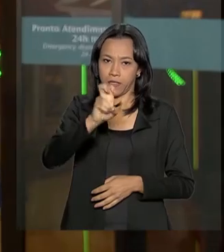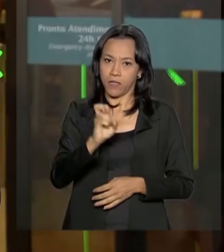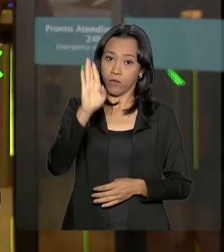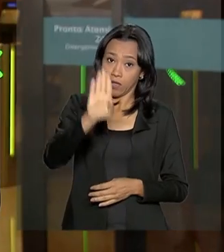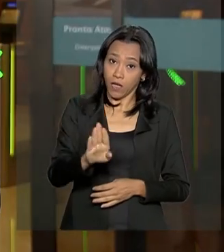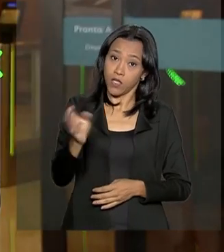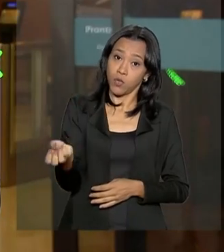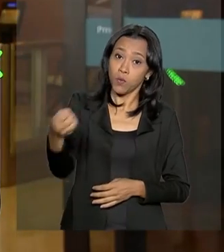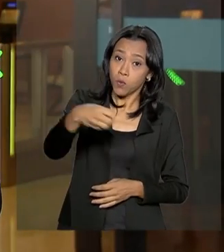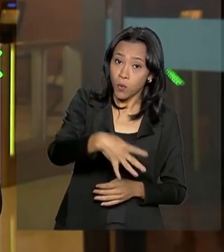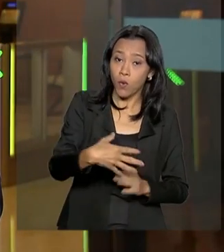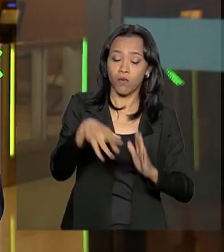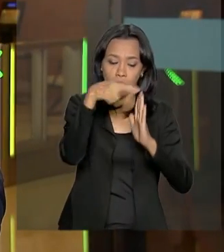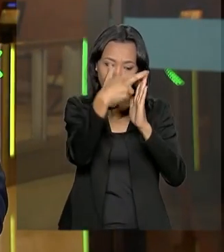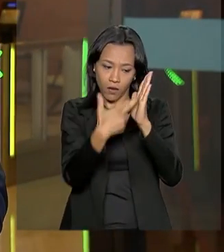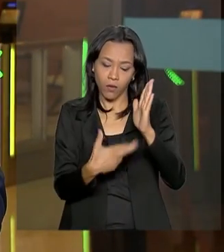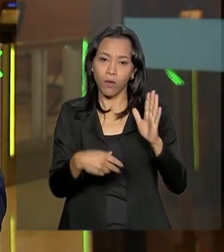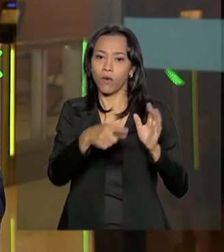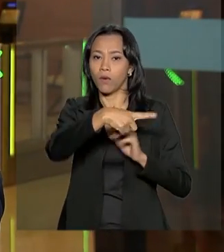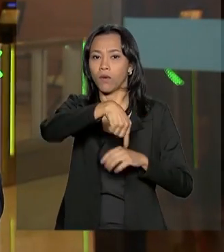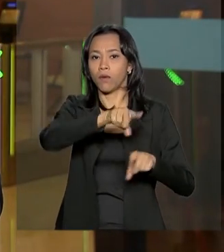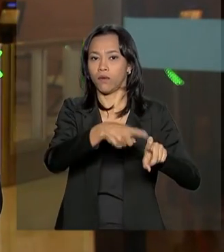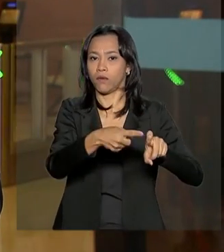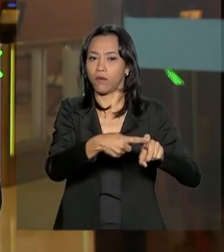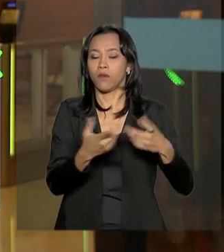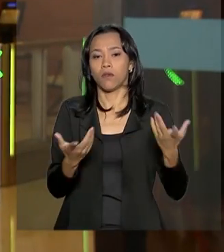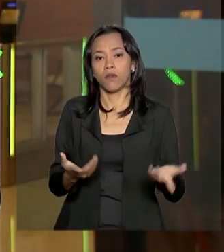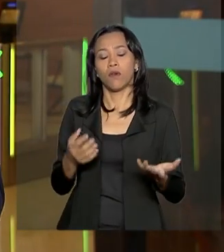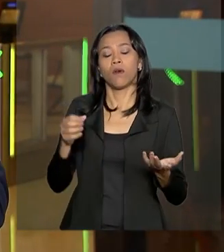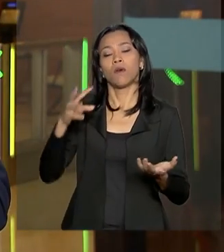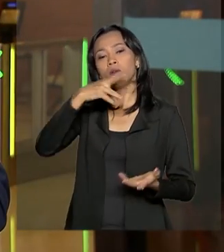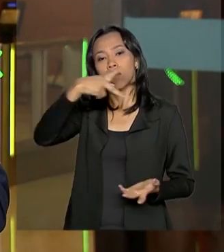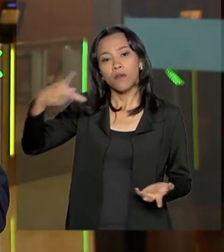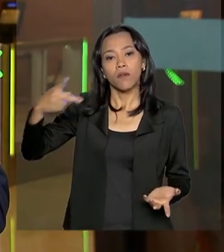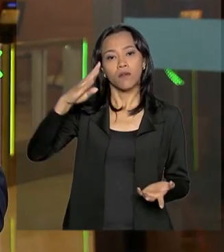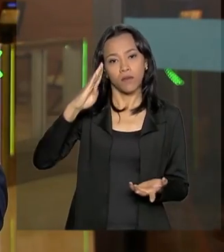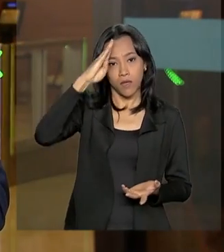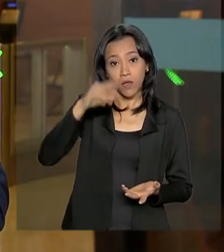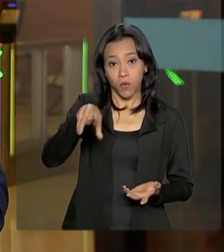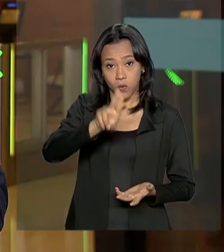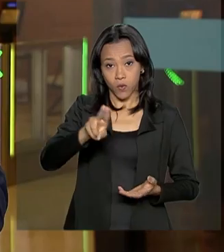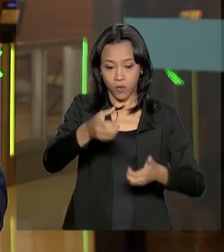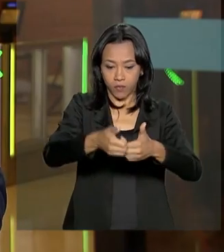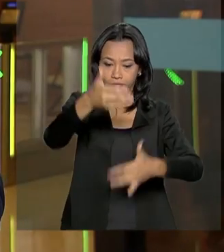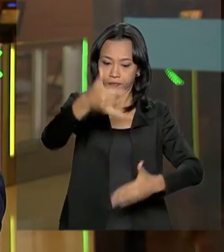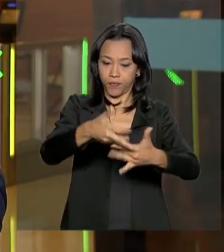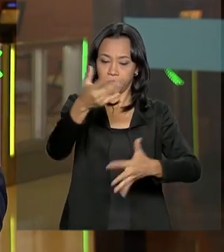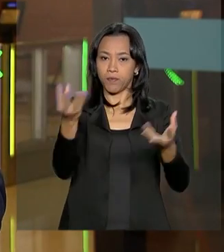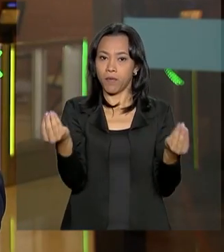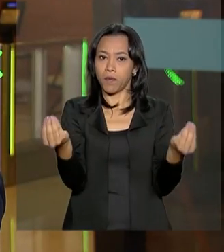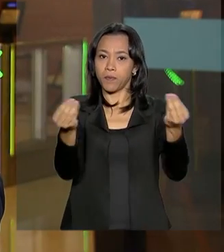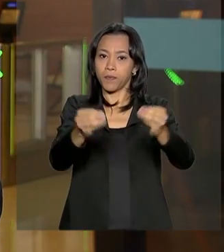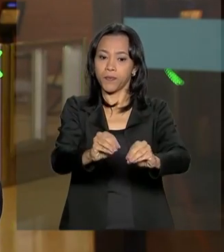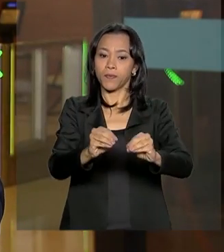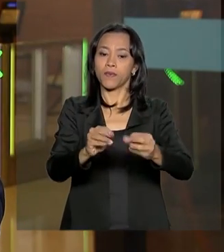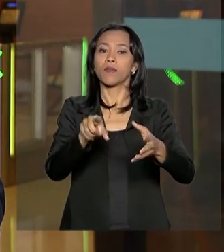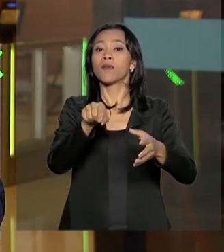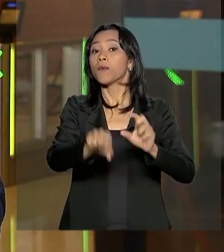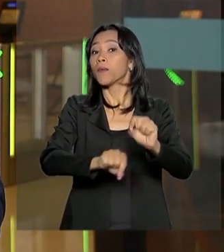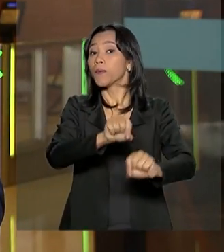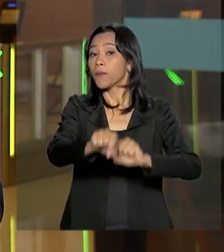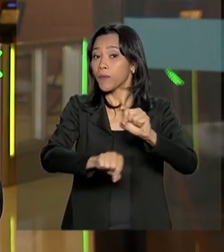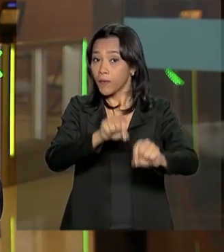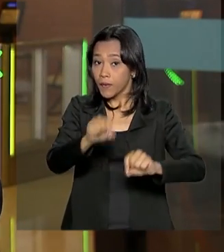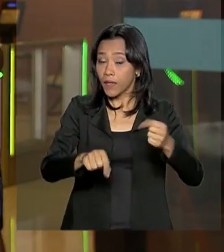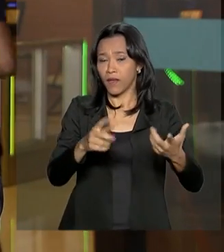um novo boletim médico. O Jair Bolsonaro utilizou agora há pouco as redes sociais para divulgar uma imagem dele despachando